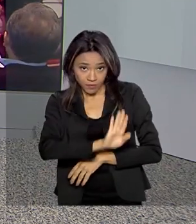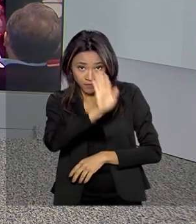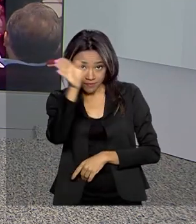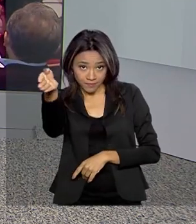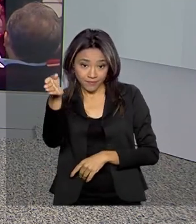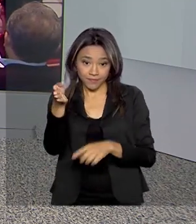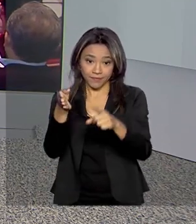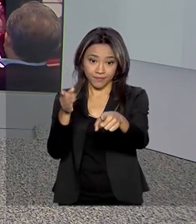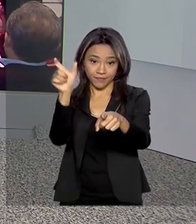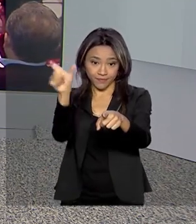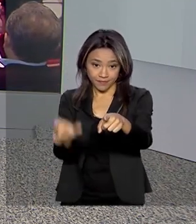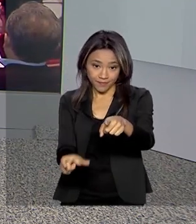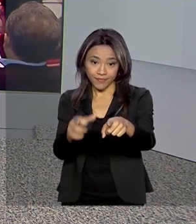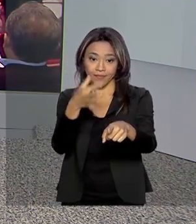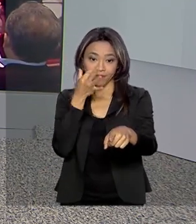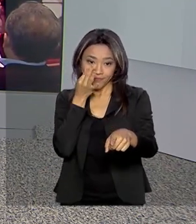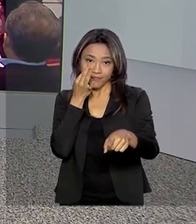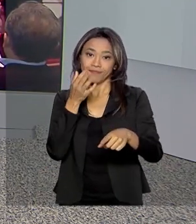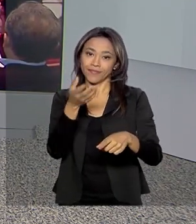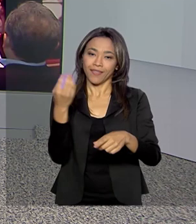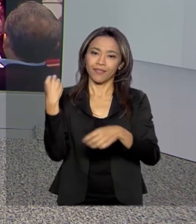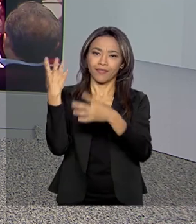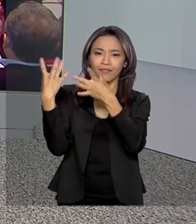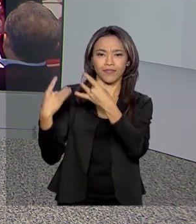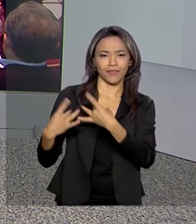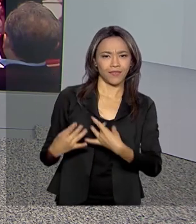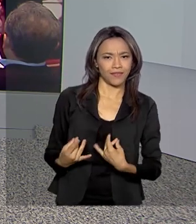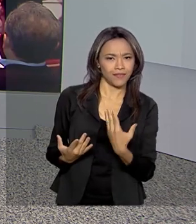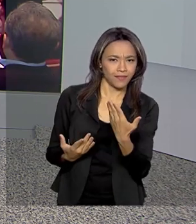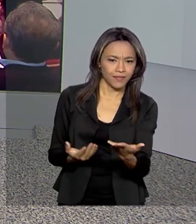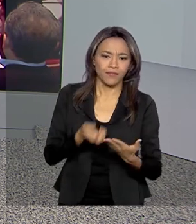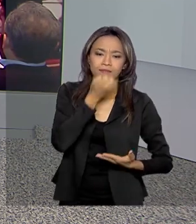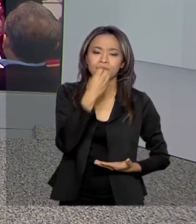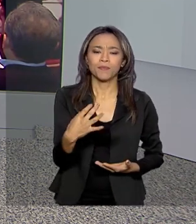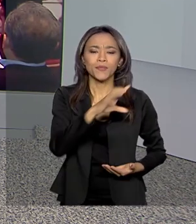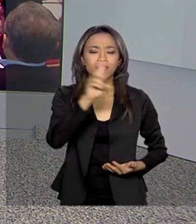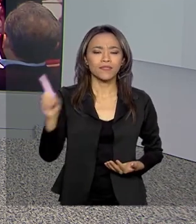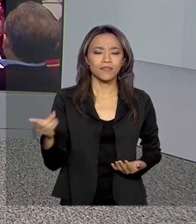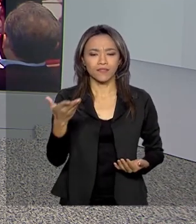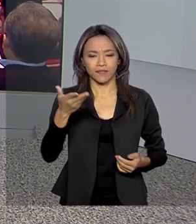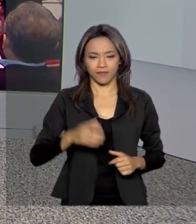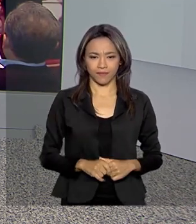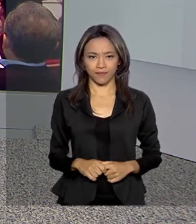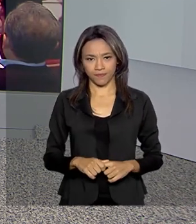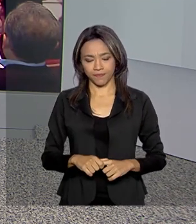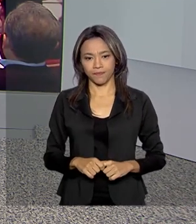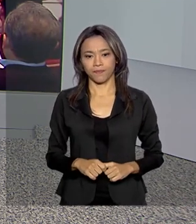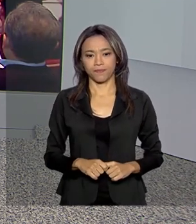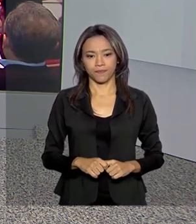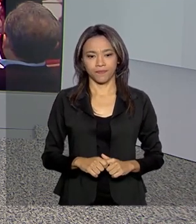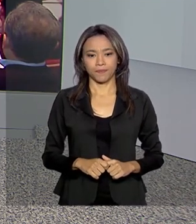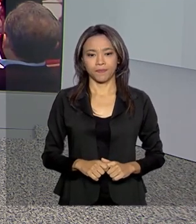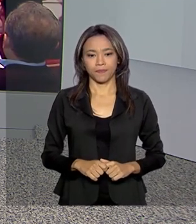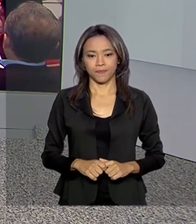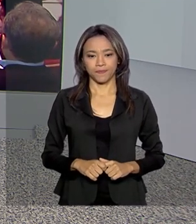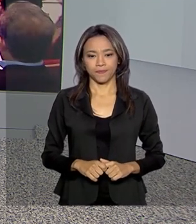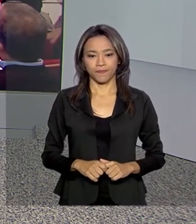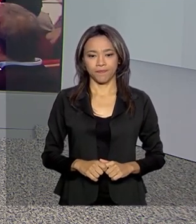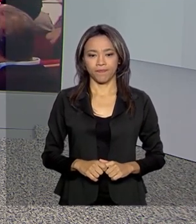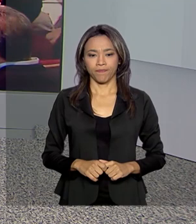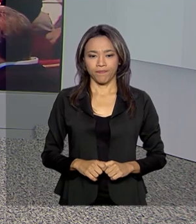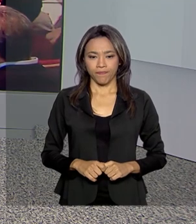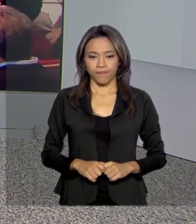repórter Carolina Pessoa, que traz os detalhes para a gente. Bom dia, Carolina. Debate, debate político, debate